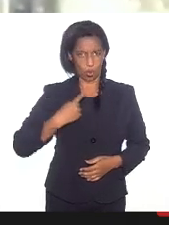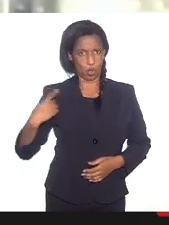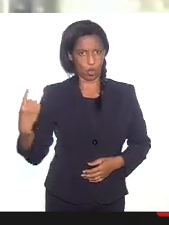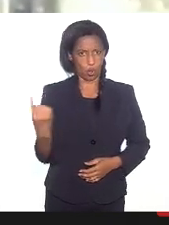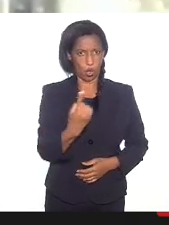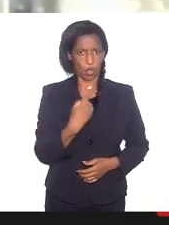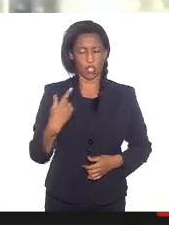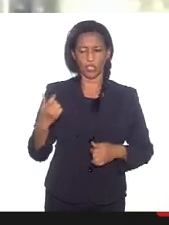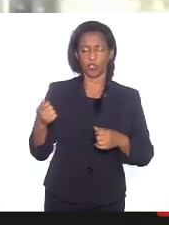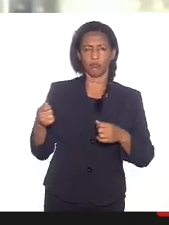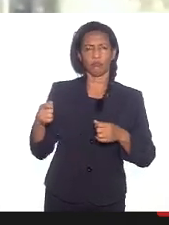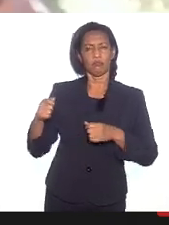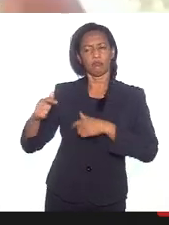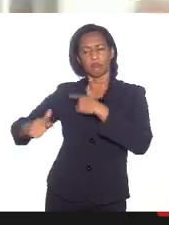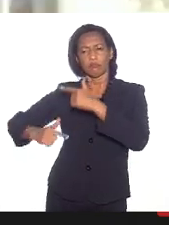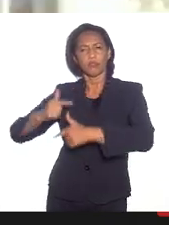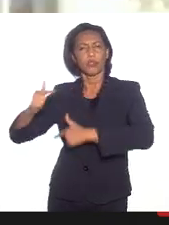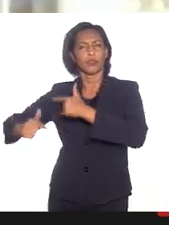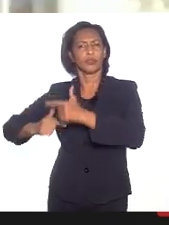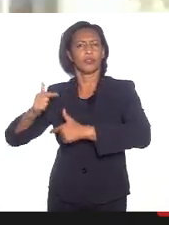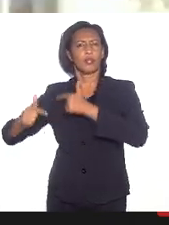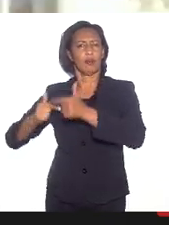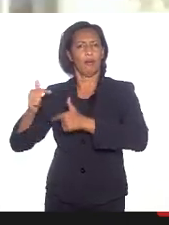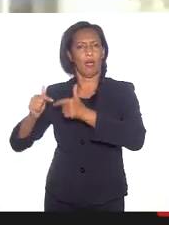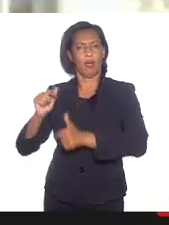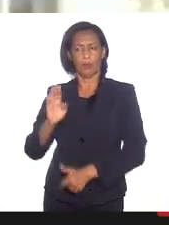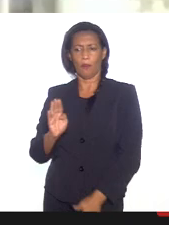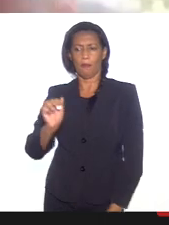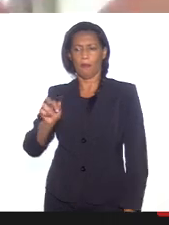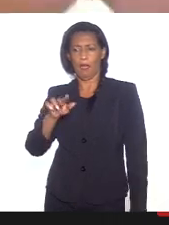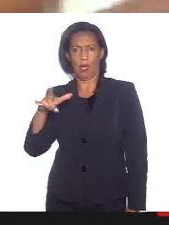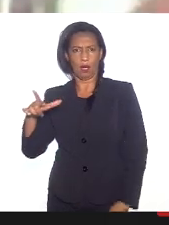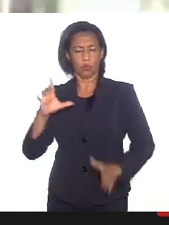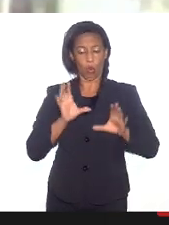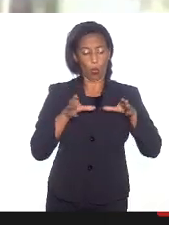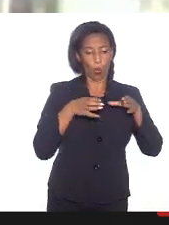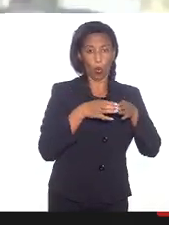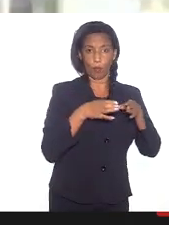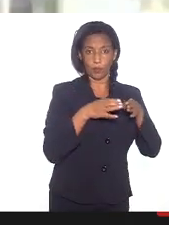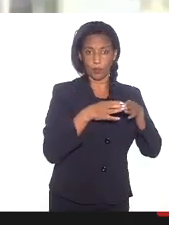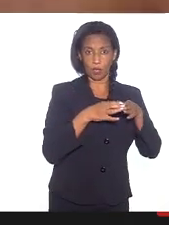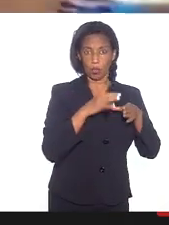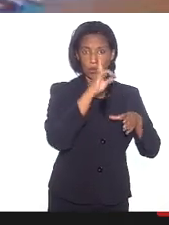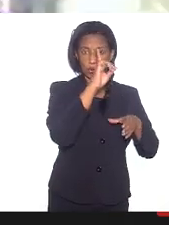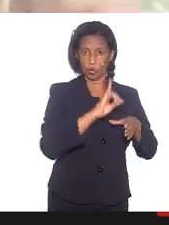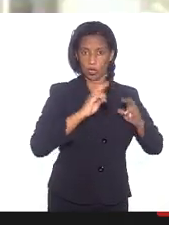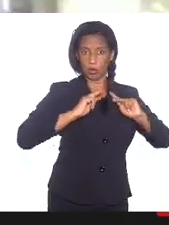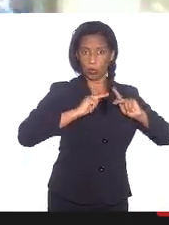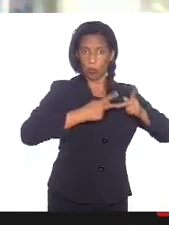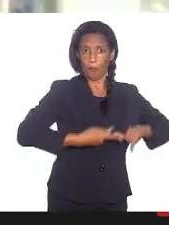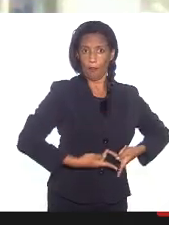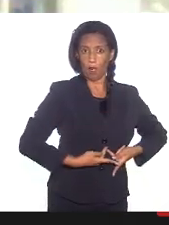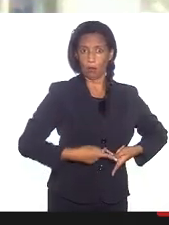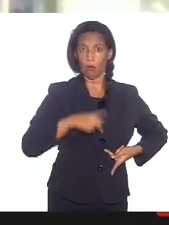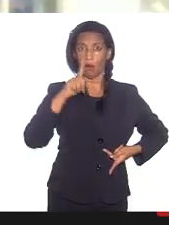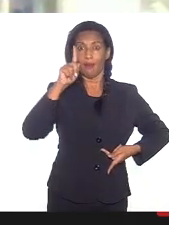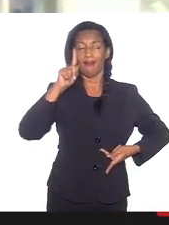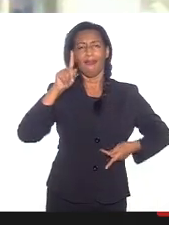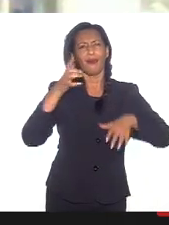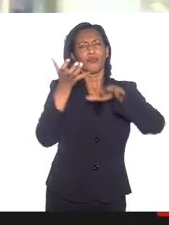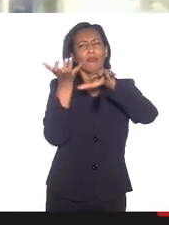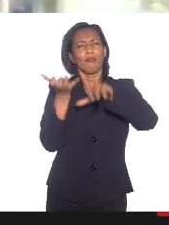de Mãe Menina Zé de Ossum, nós trouxemos a Comissão de Direitos Humanos e Minorias diretamente de Brasília,